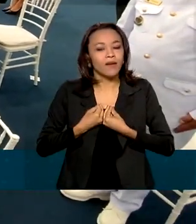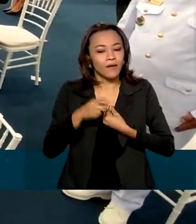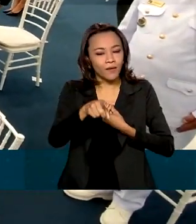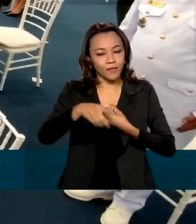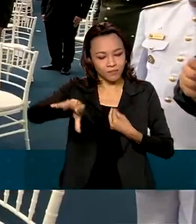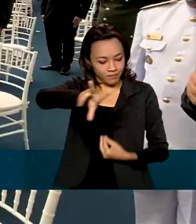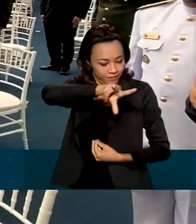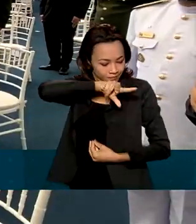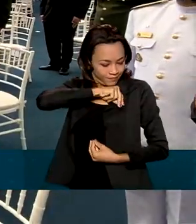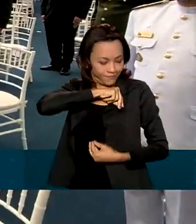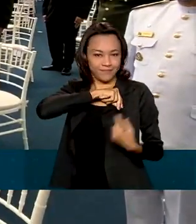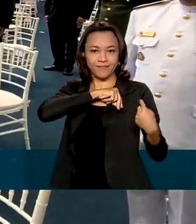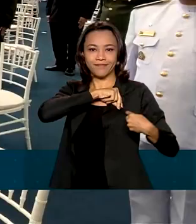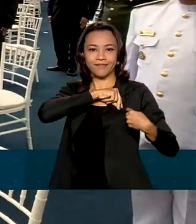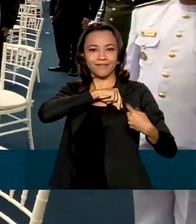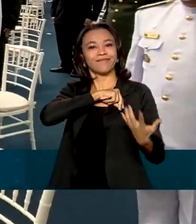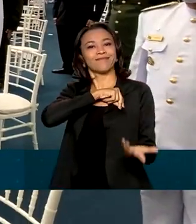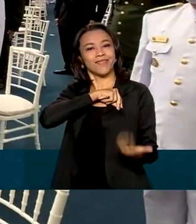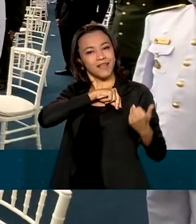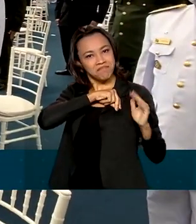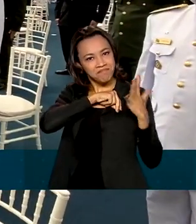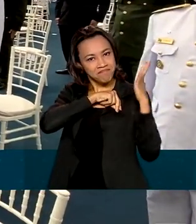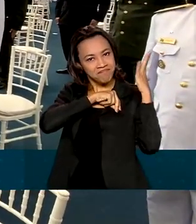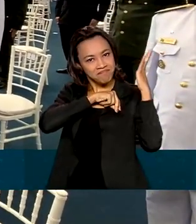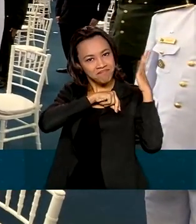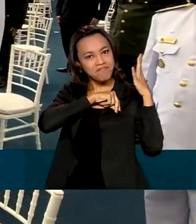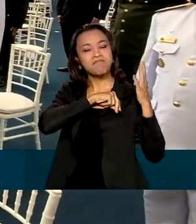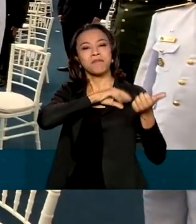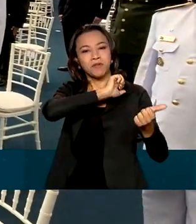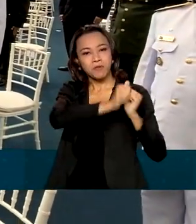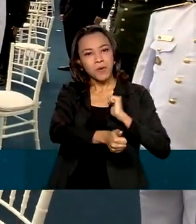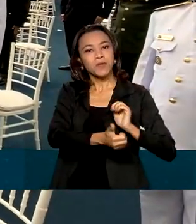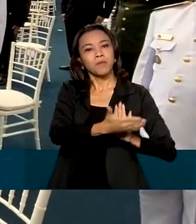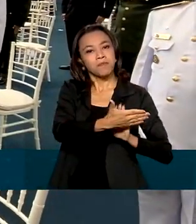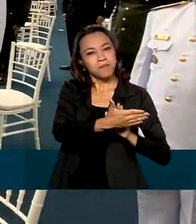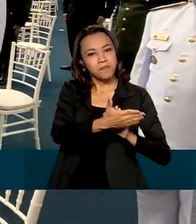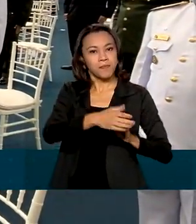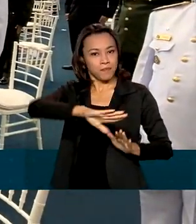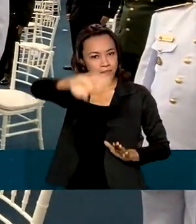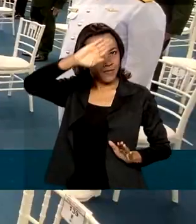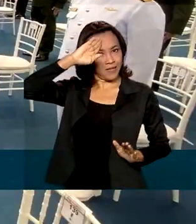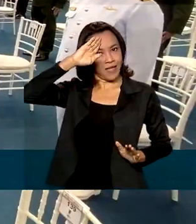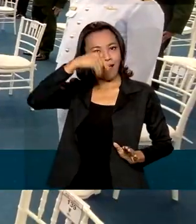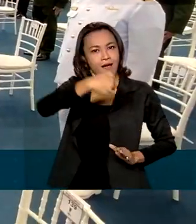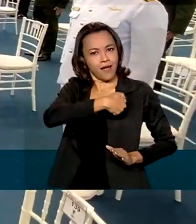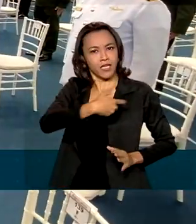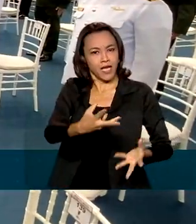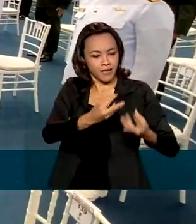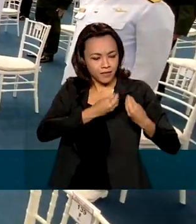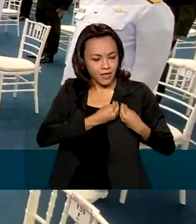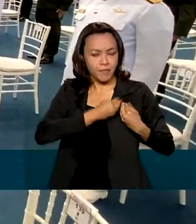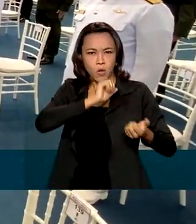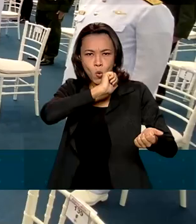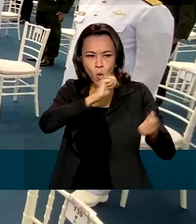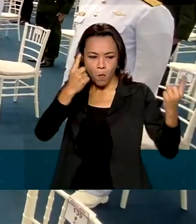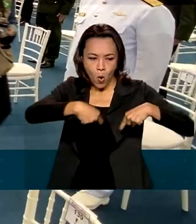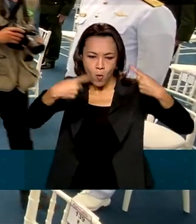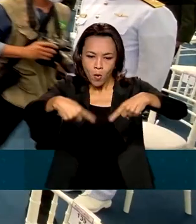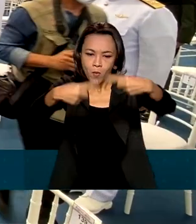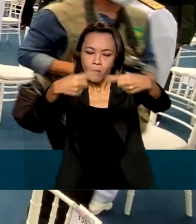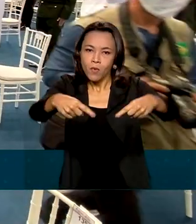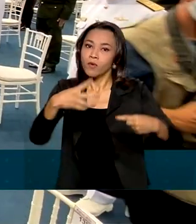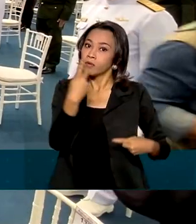uma condecoração, a medalha mérito desportivo militar, que é destinada a quem se destaca em competições esportivas,